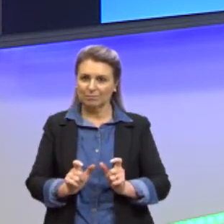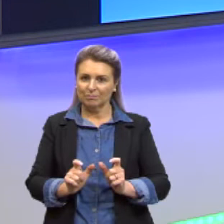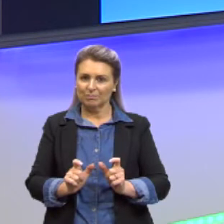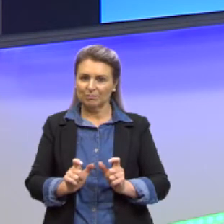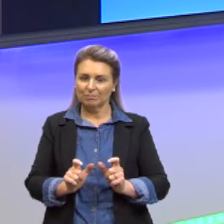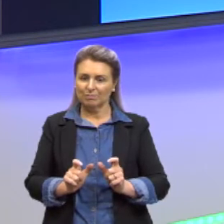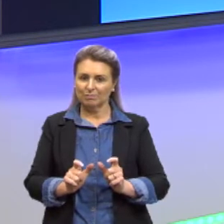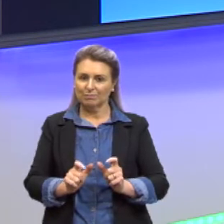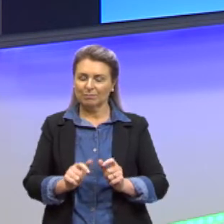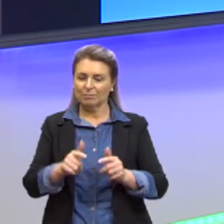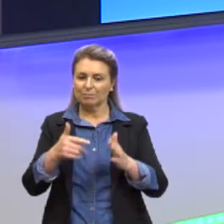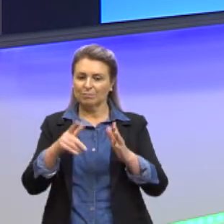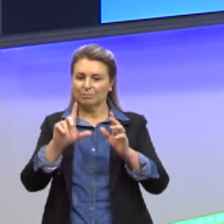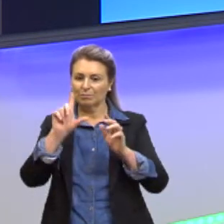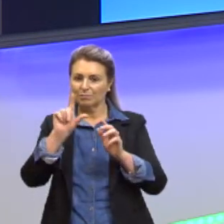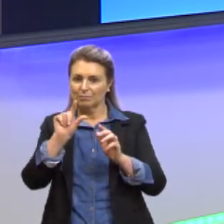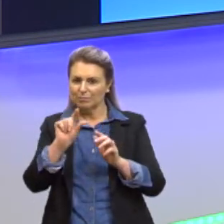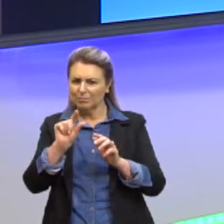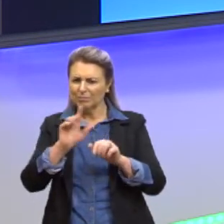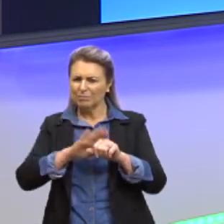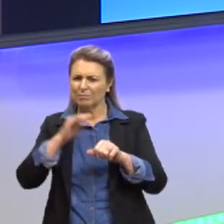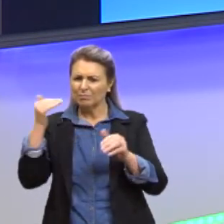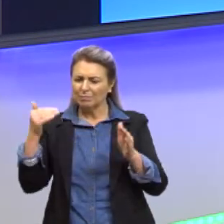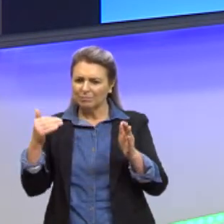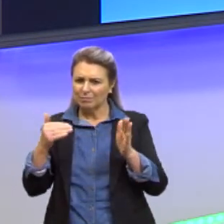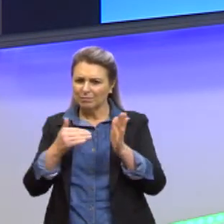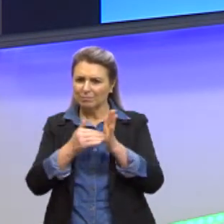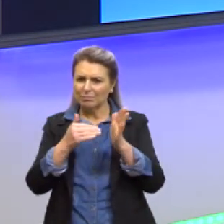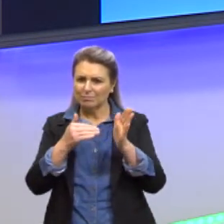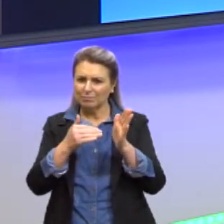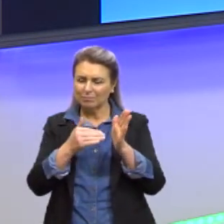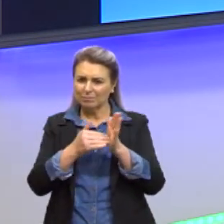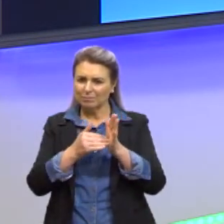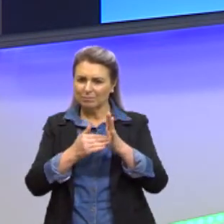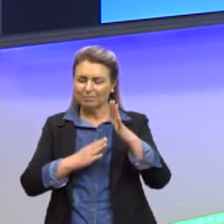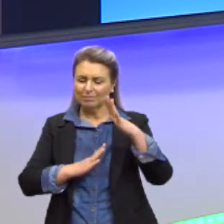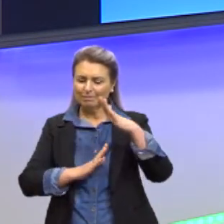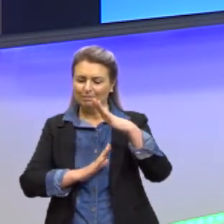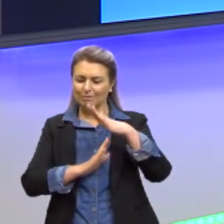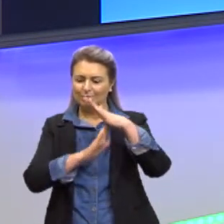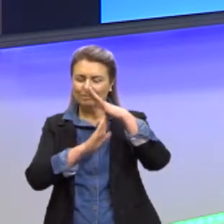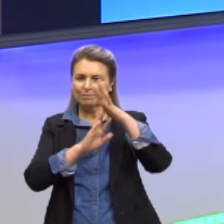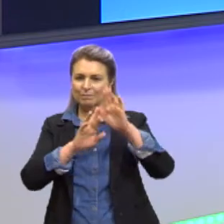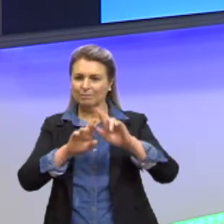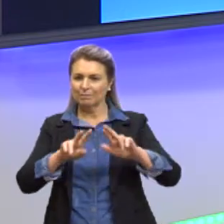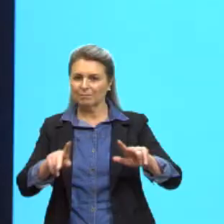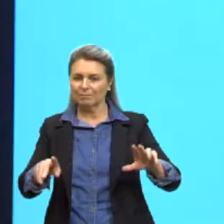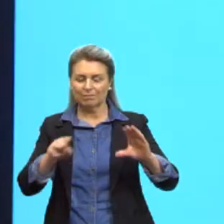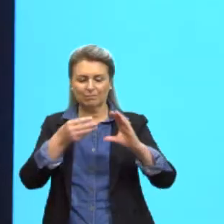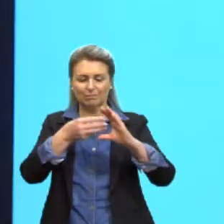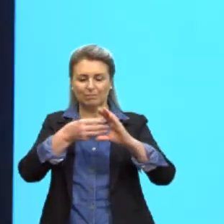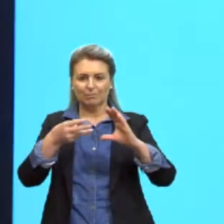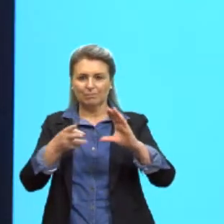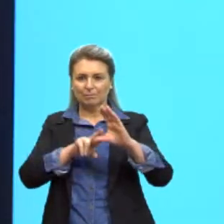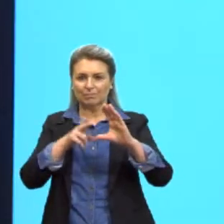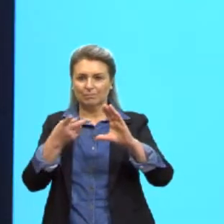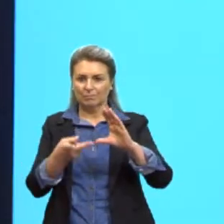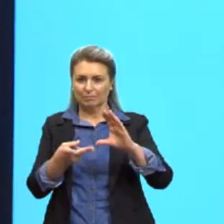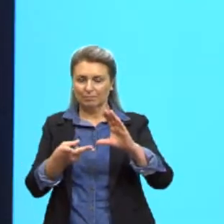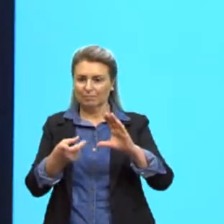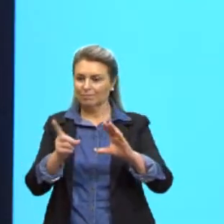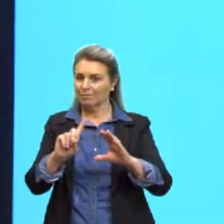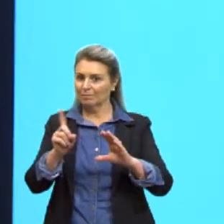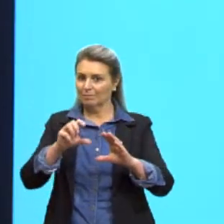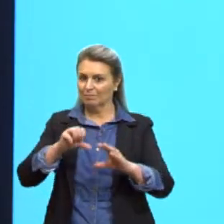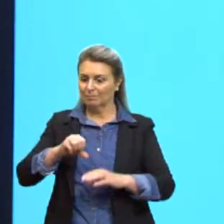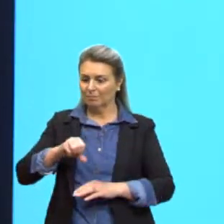falamos que é um pouco mais limitada a diferenciação delas, tá? E as células-tronco não embrionárias são aquelas que